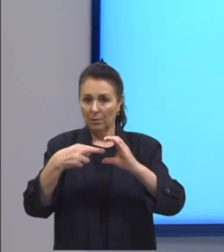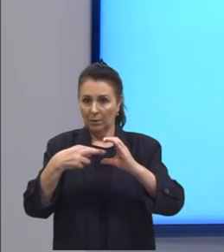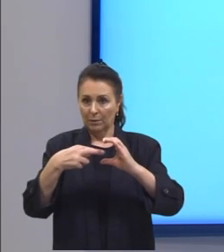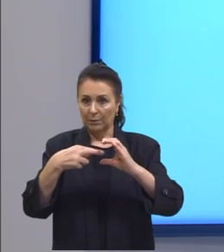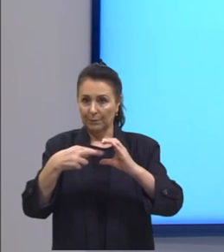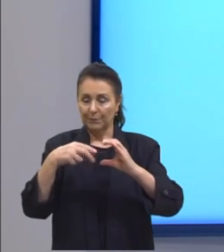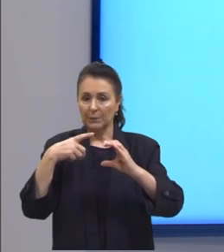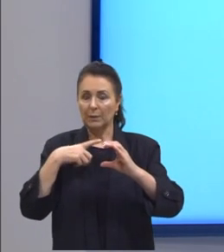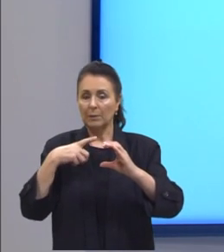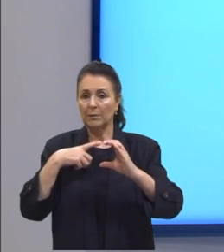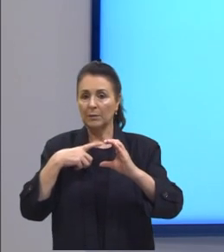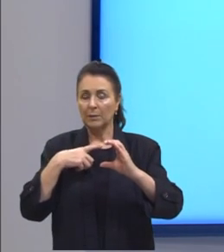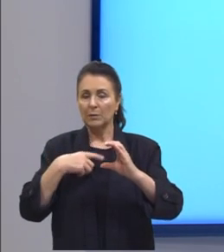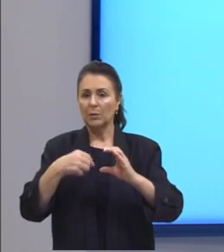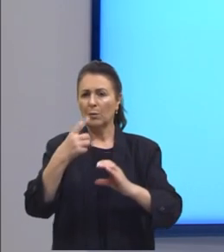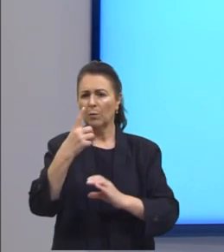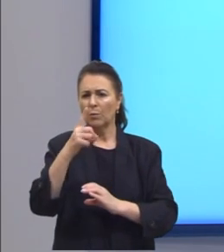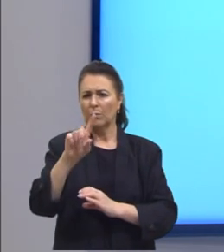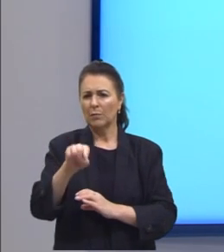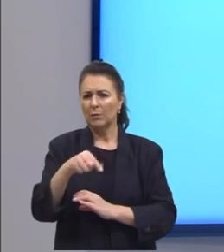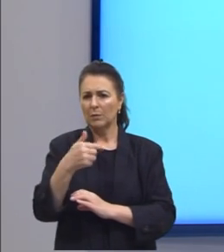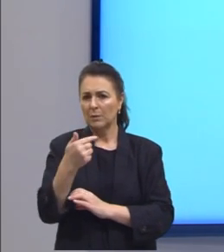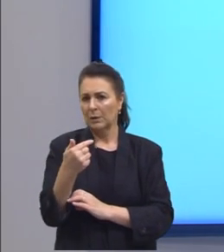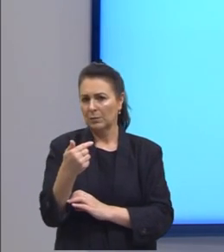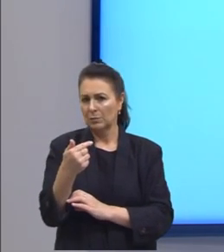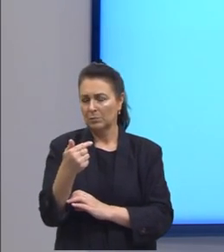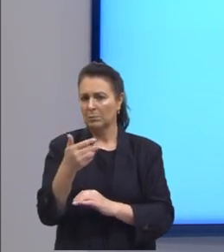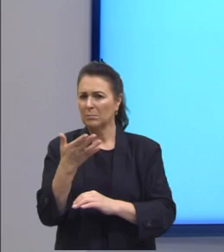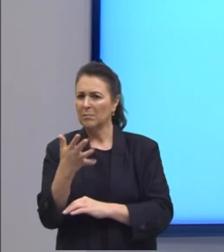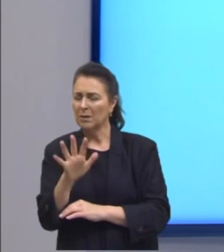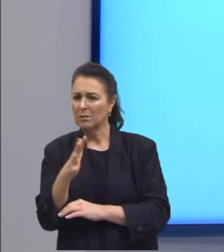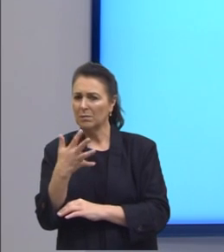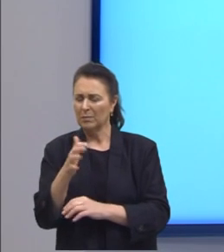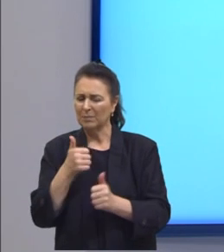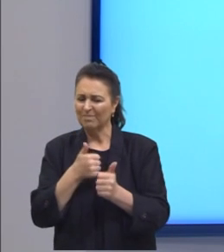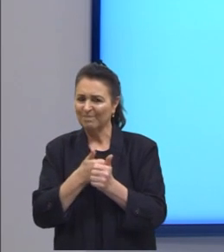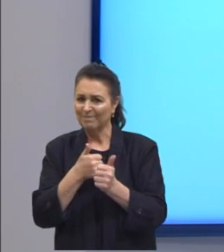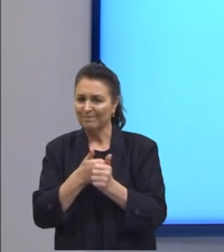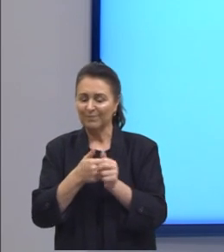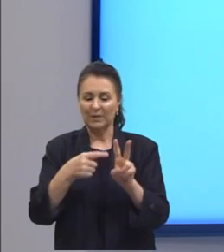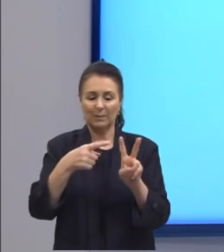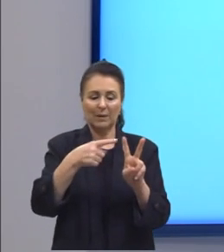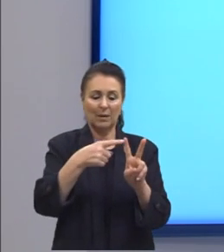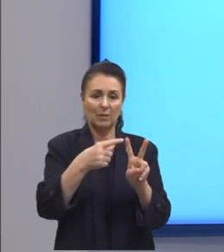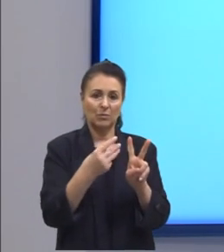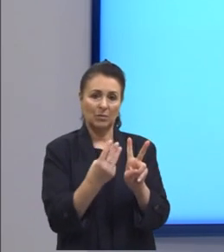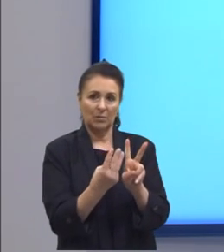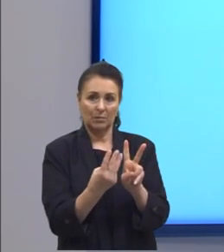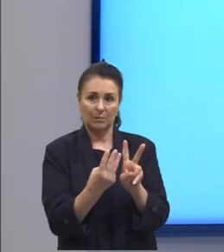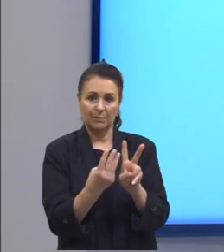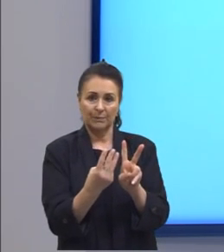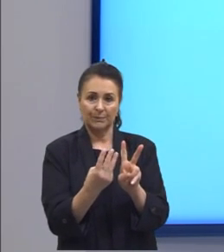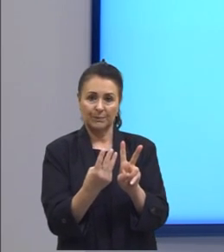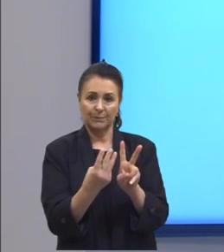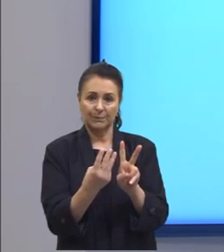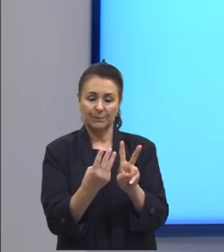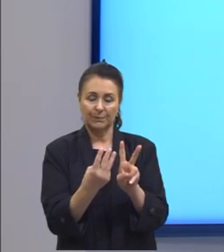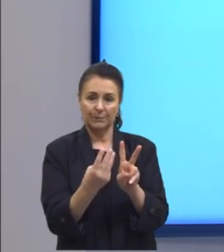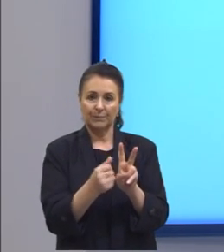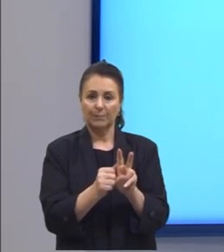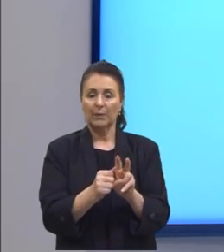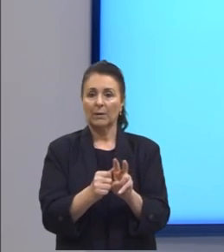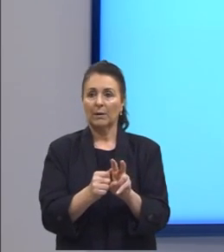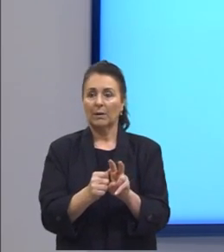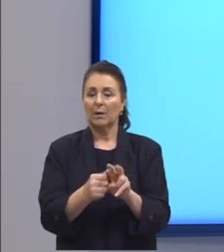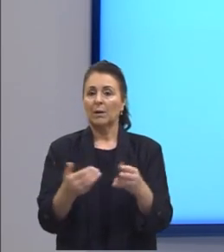diz para considerar 1,7 como aproximação para a raiz de 3 então vamos